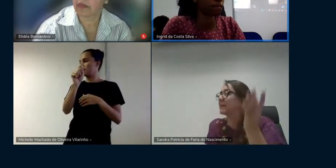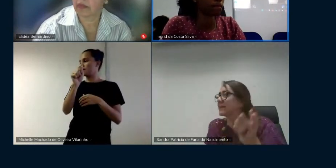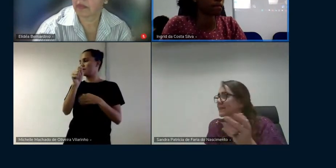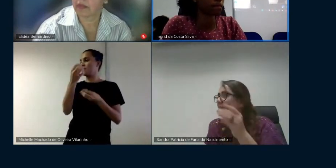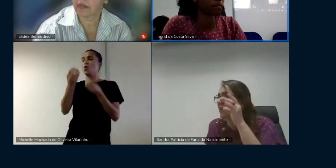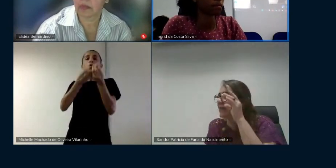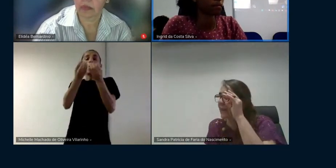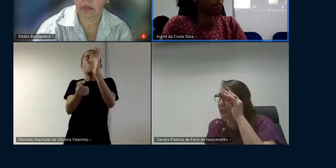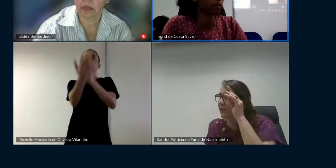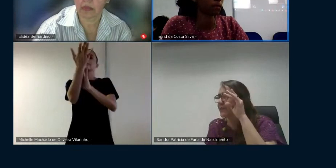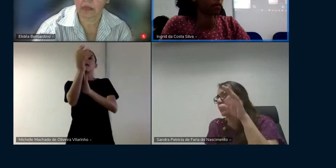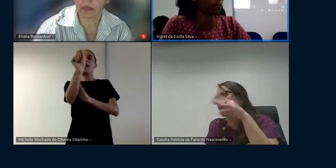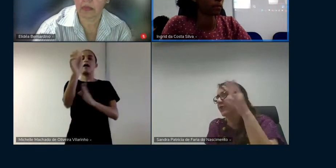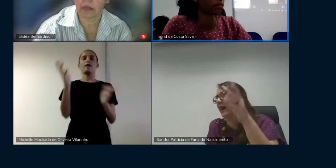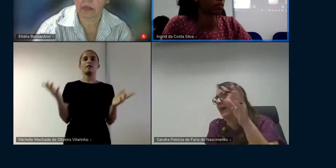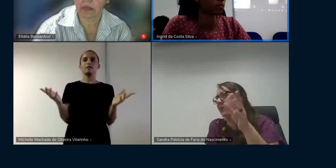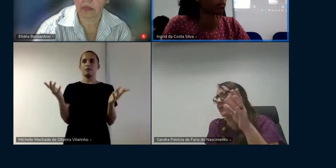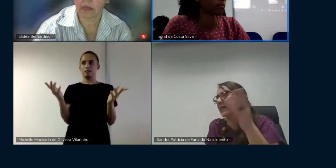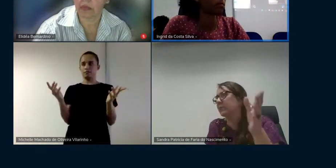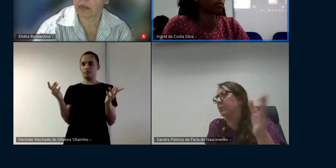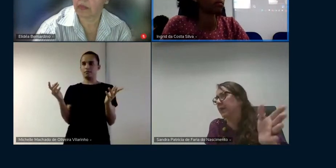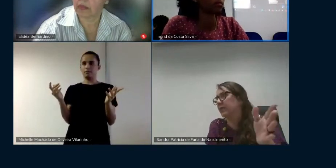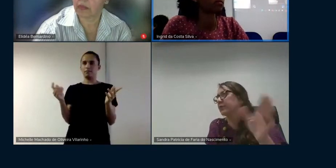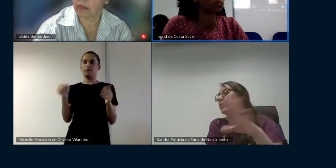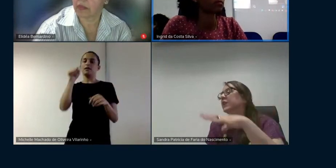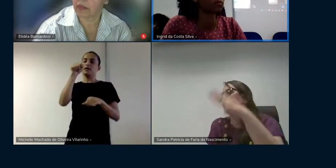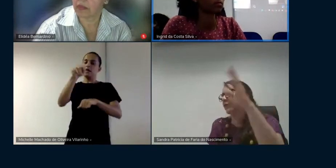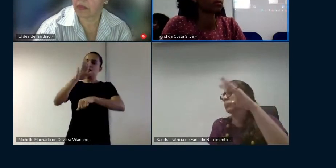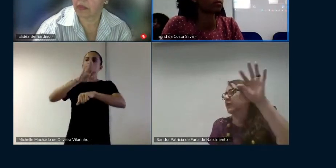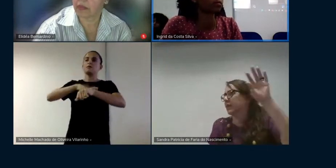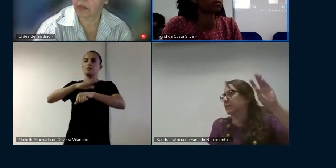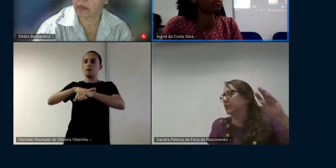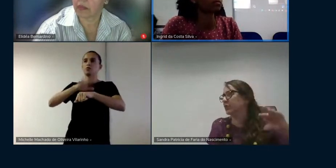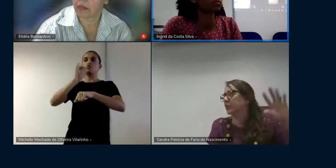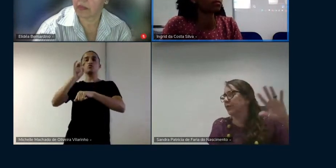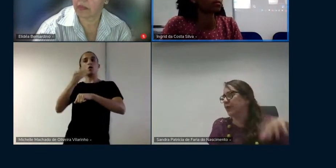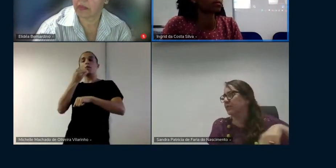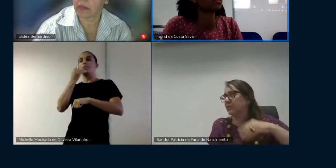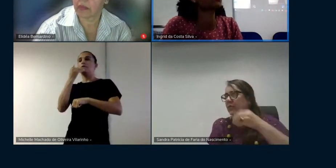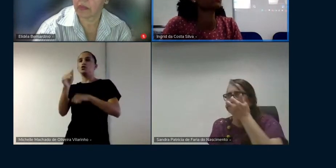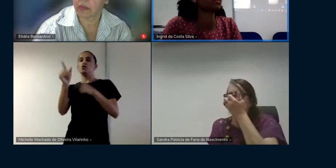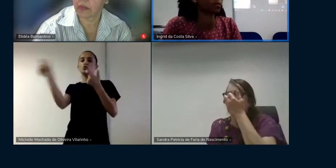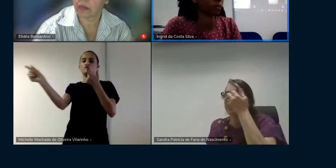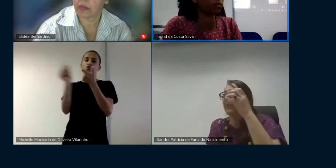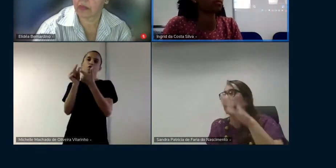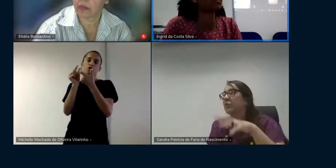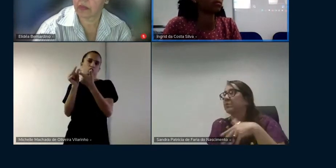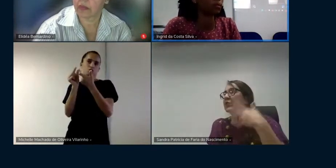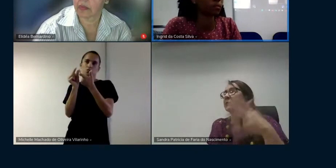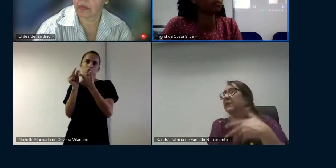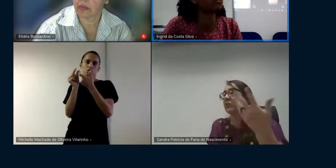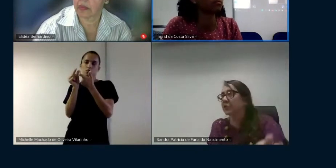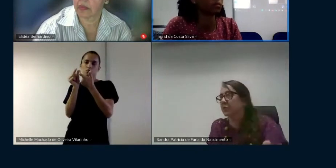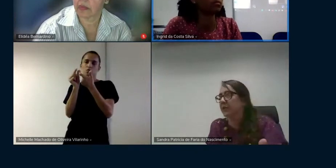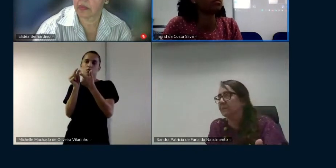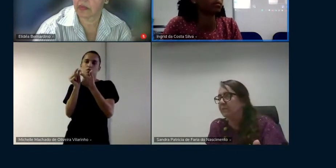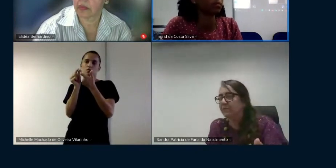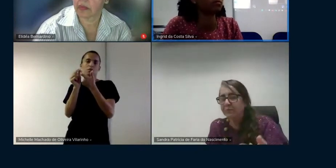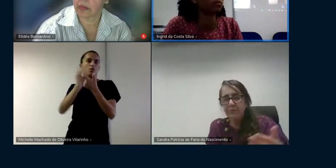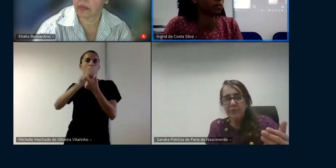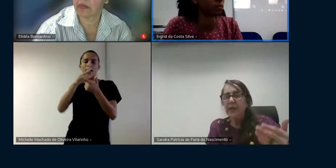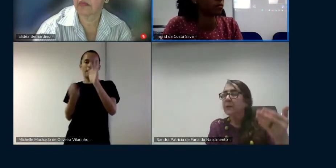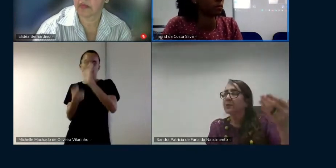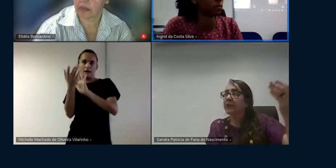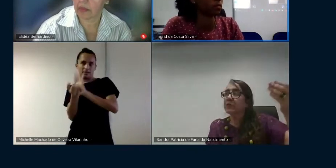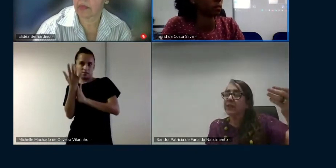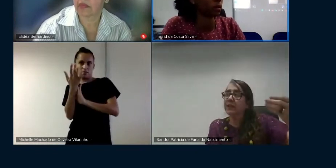como que o ar apareceu que aí é só você justificar lá que naquele momento você só estava pedindo os sufixos você não estava pedindo para eles construírem